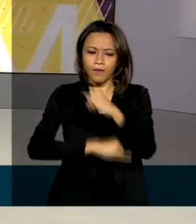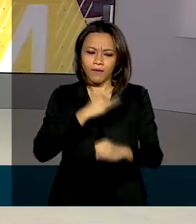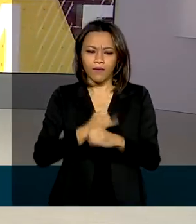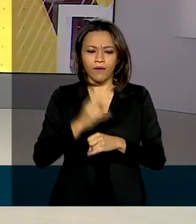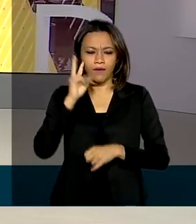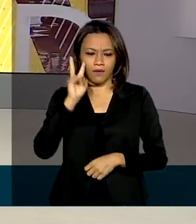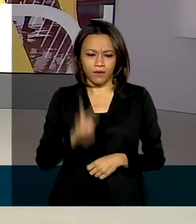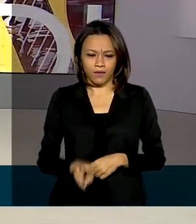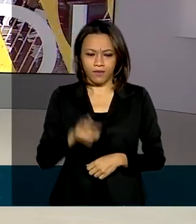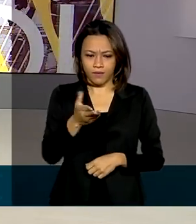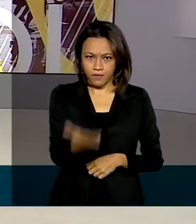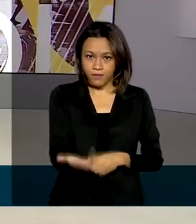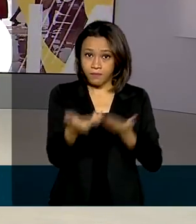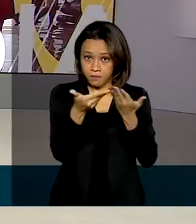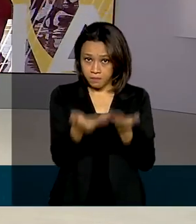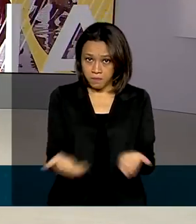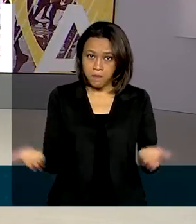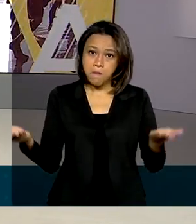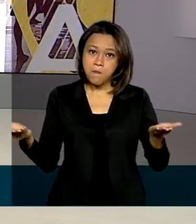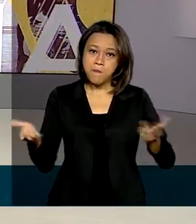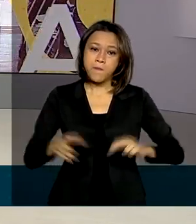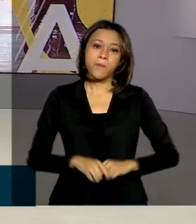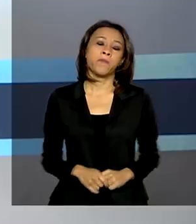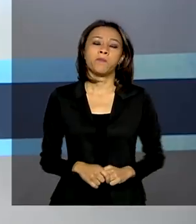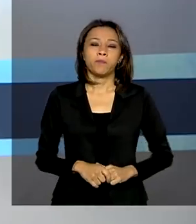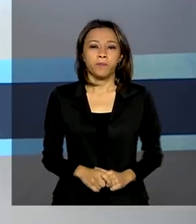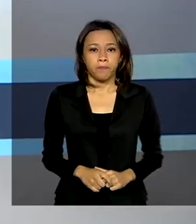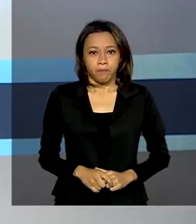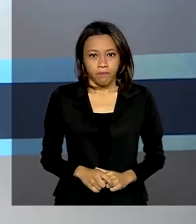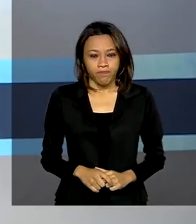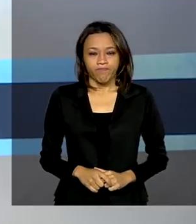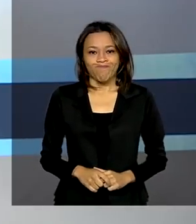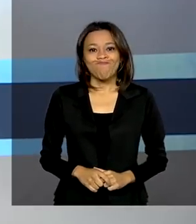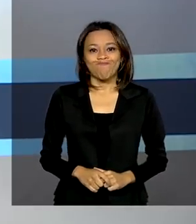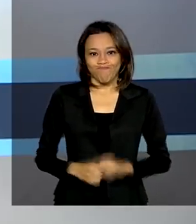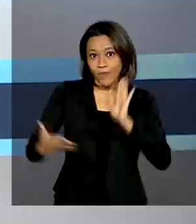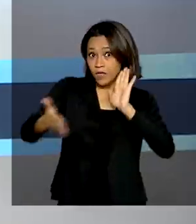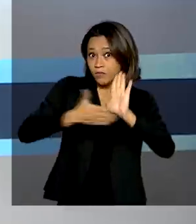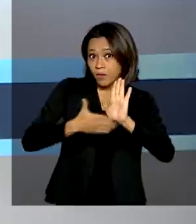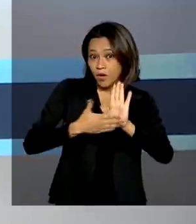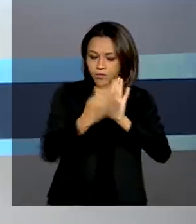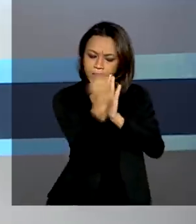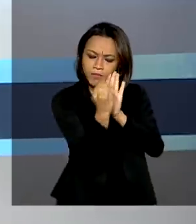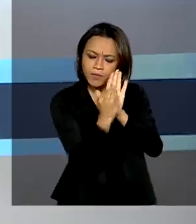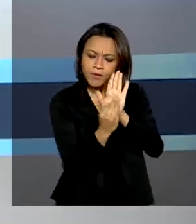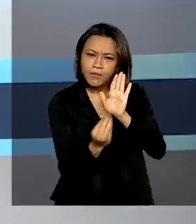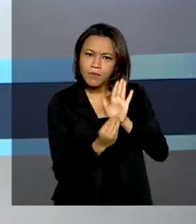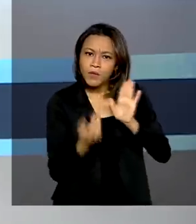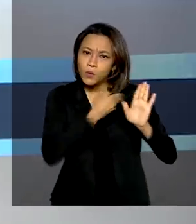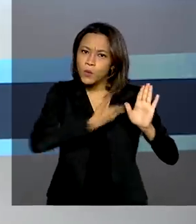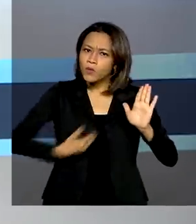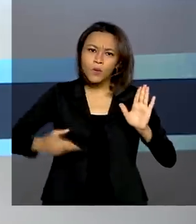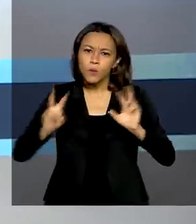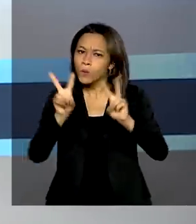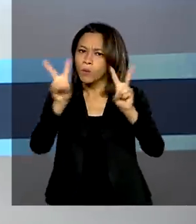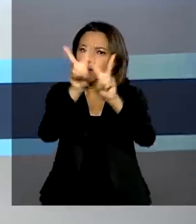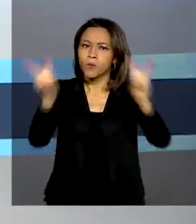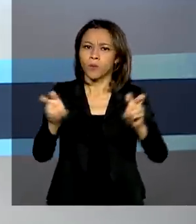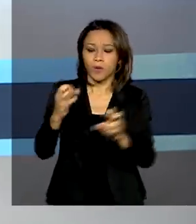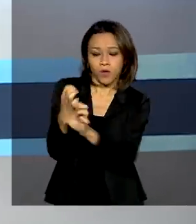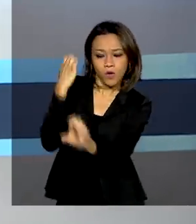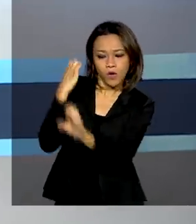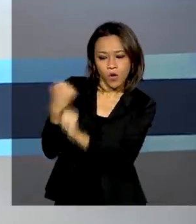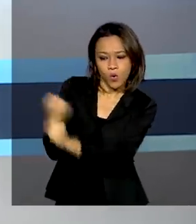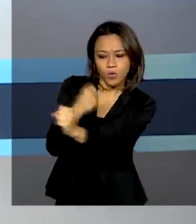receita.economia.gov.br. As propostas do governo para a área da construção civil, como